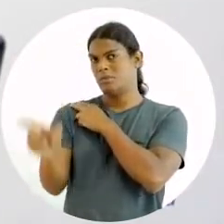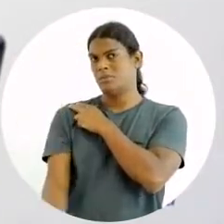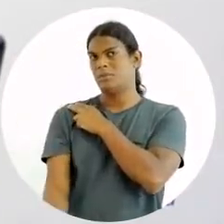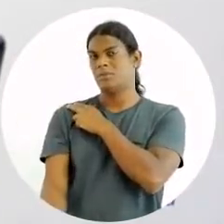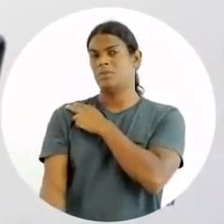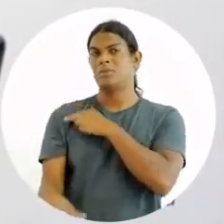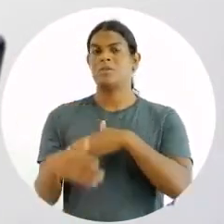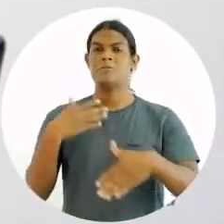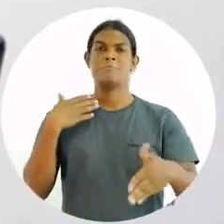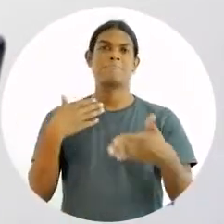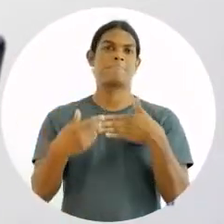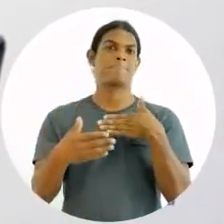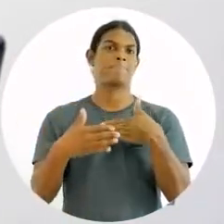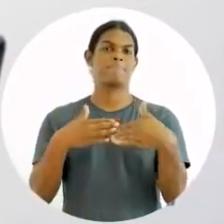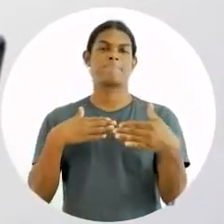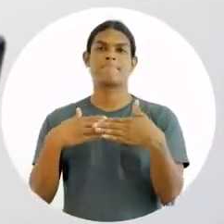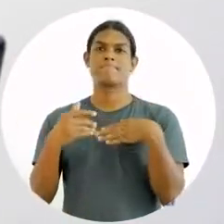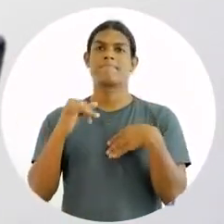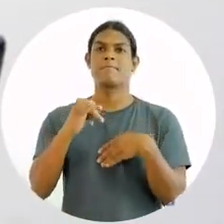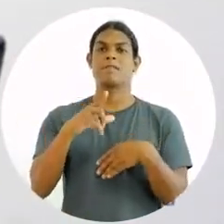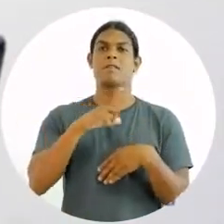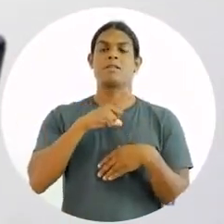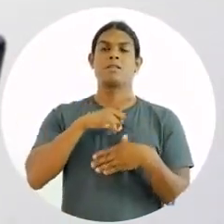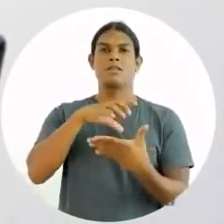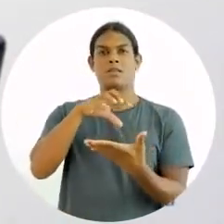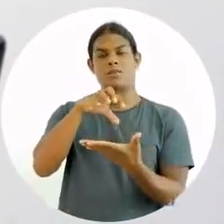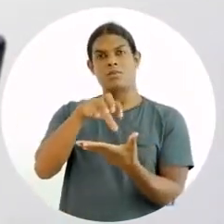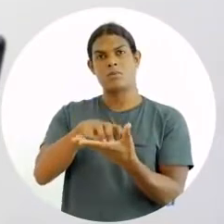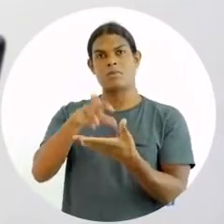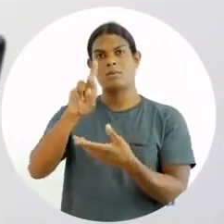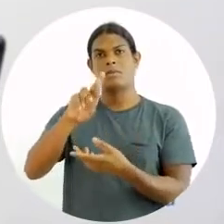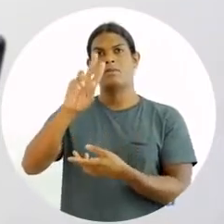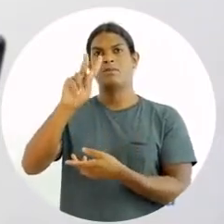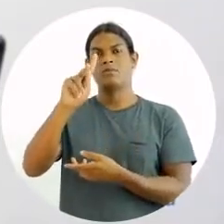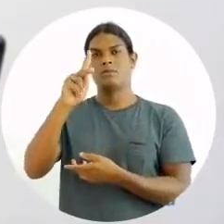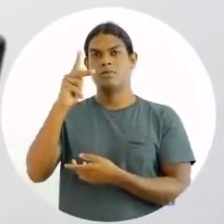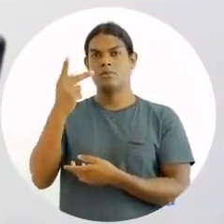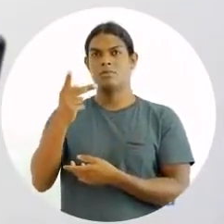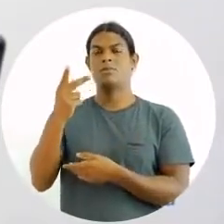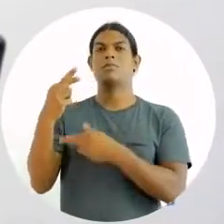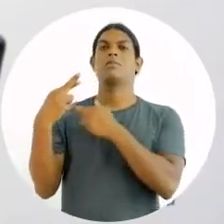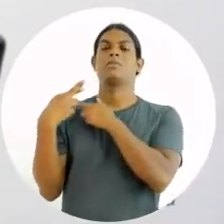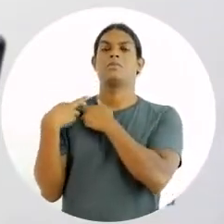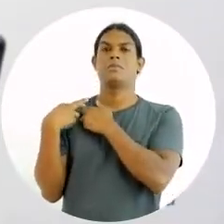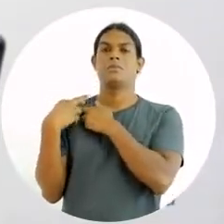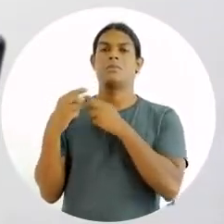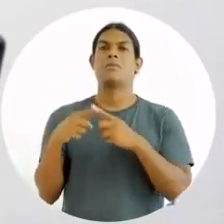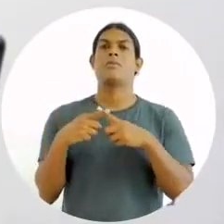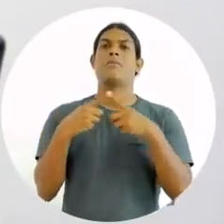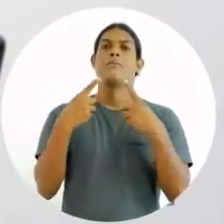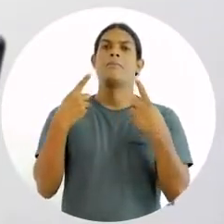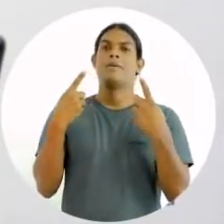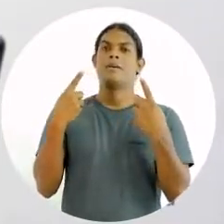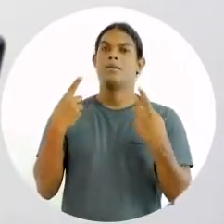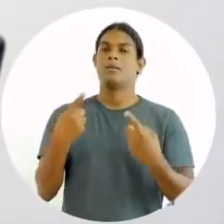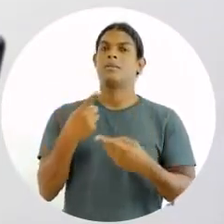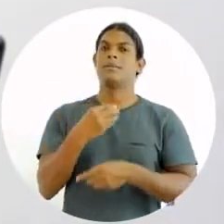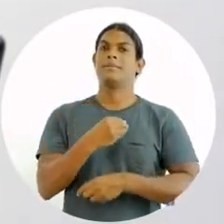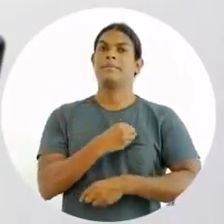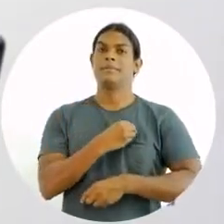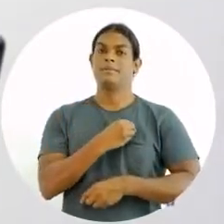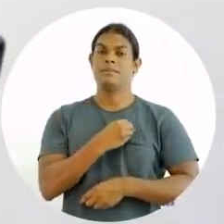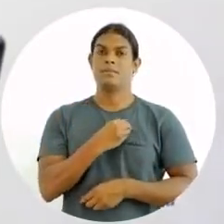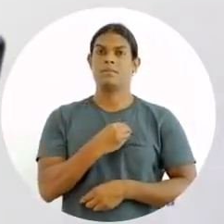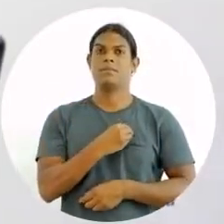Independente de existir um órgão de recursos humanos, que também é responsável, mas ele existe